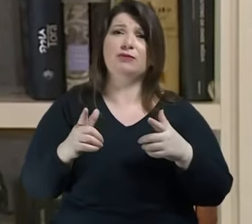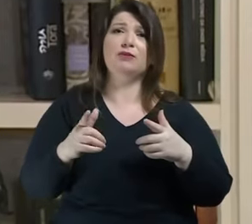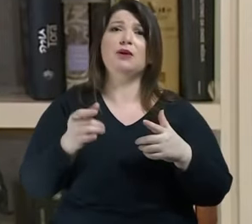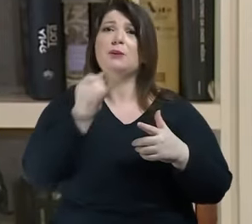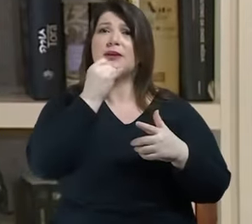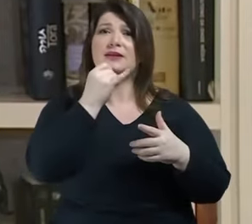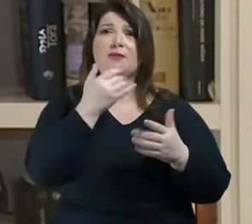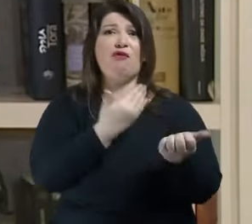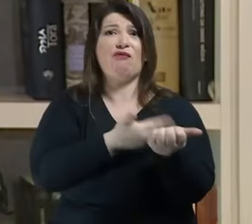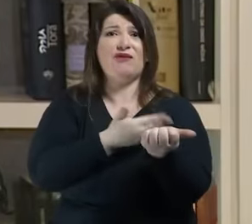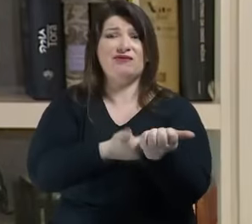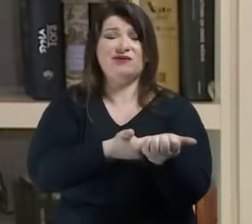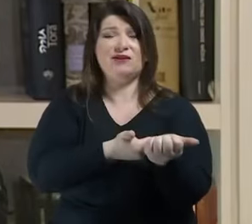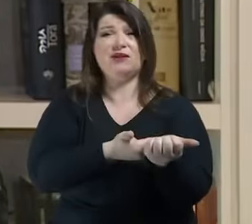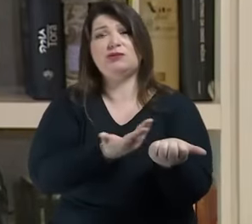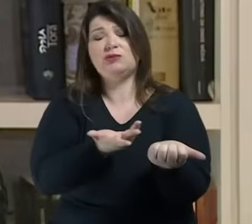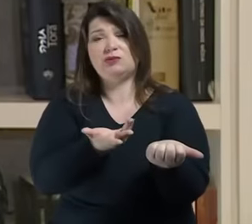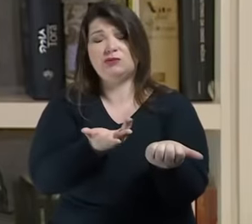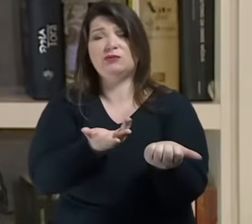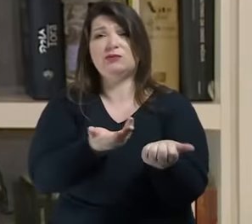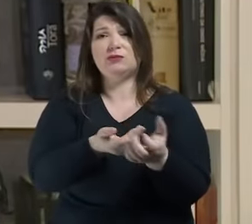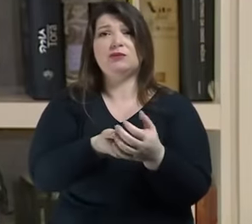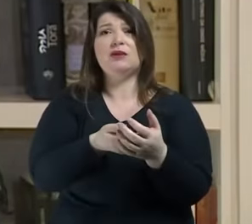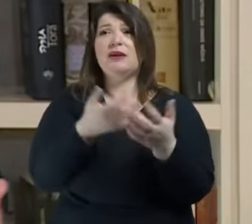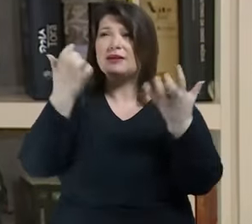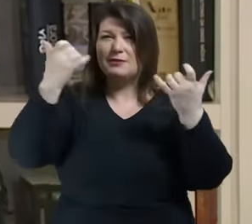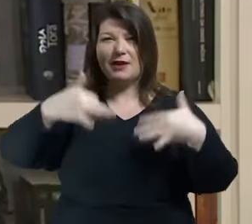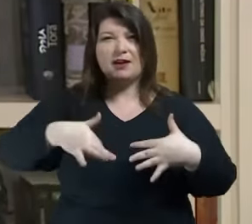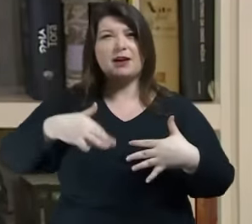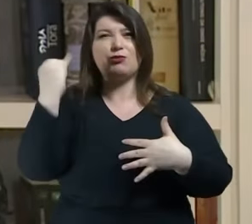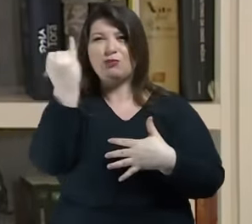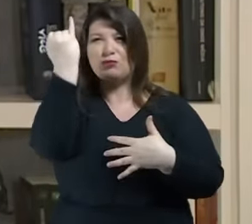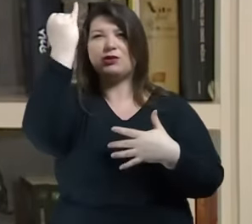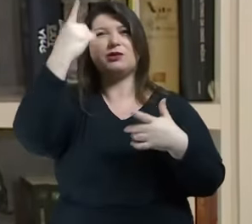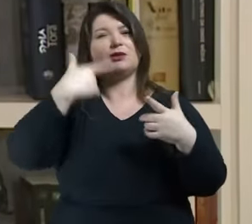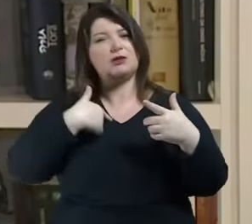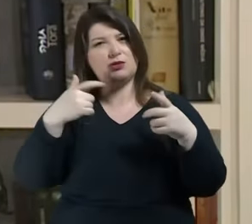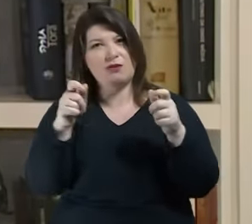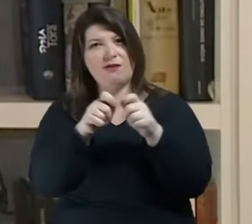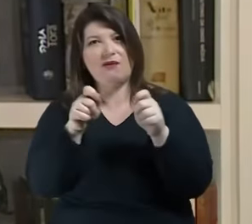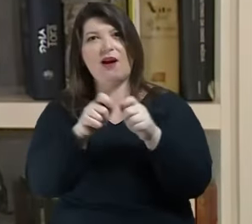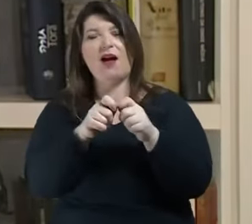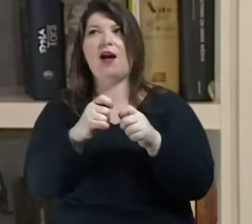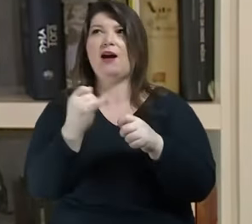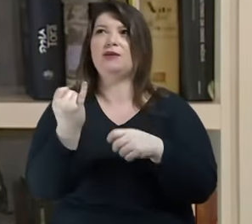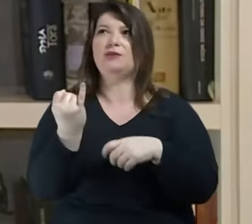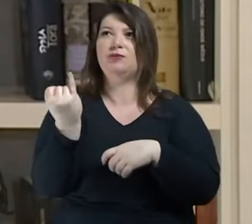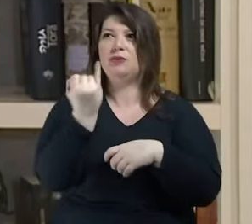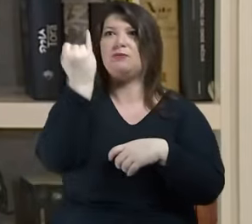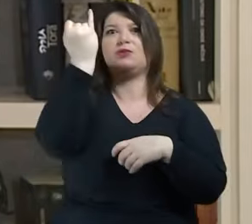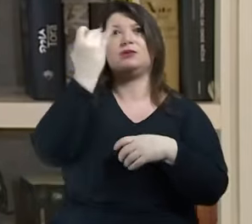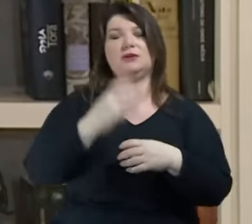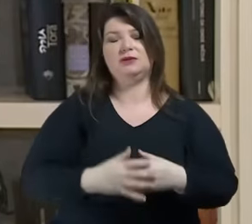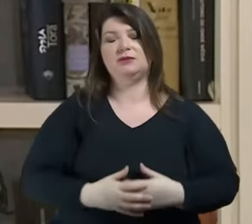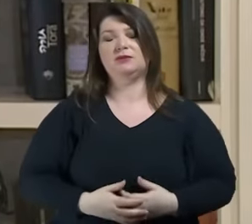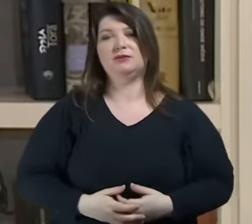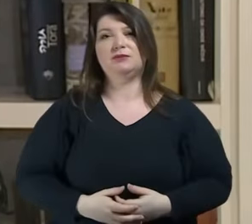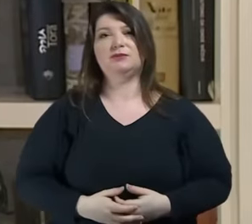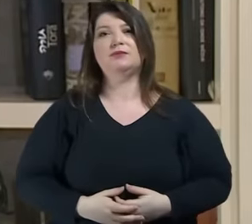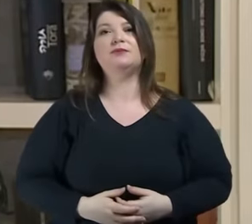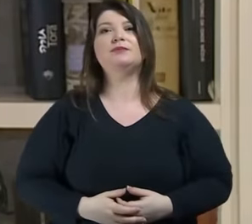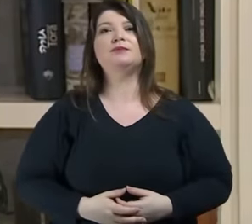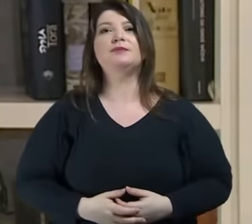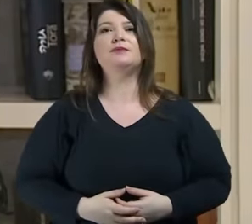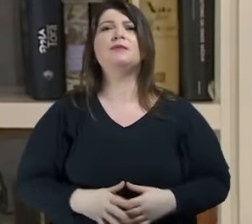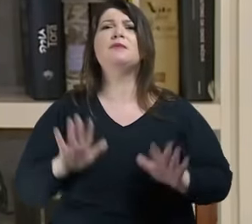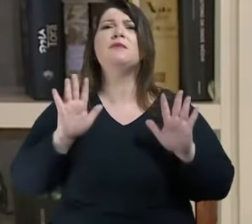dizendo que é importante que eu o faço é imperioso que eu o faça mas quem estaria disposto